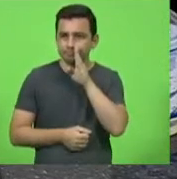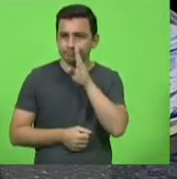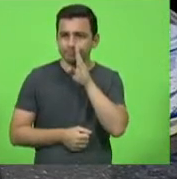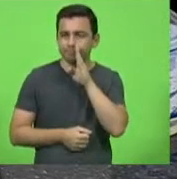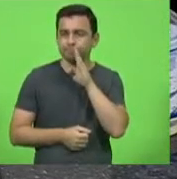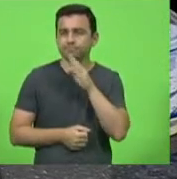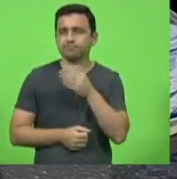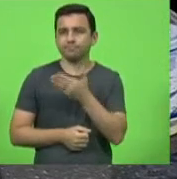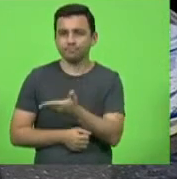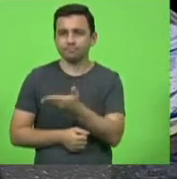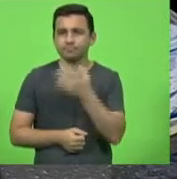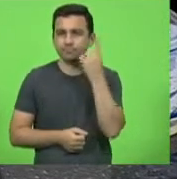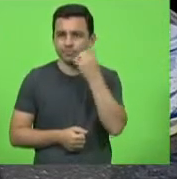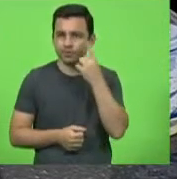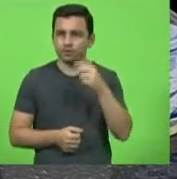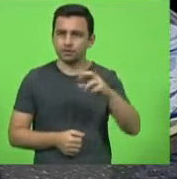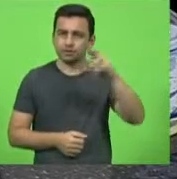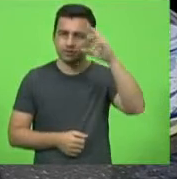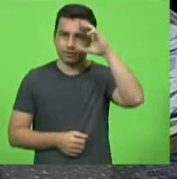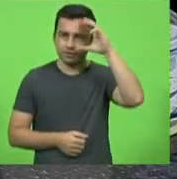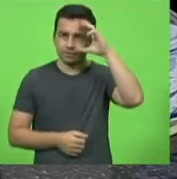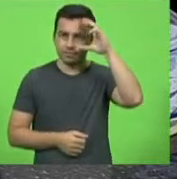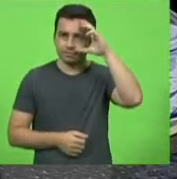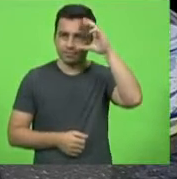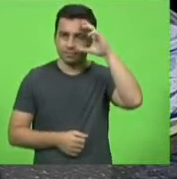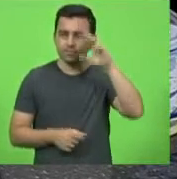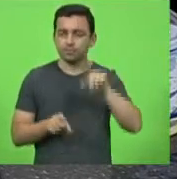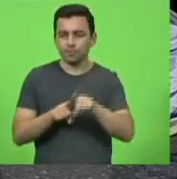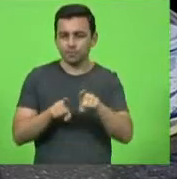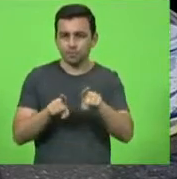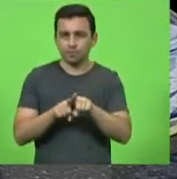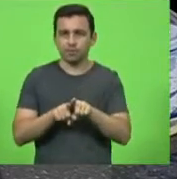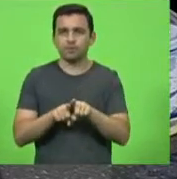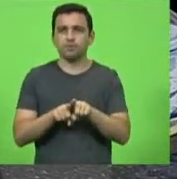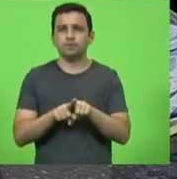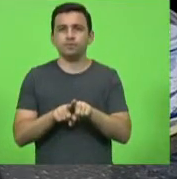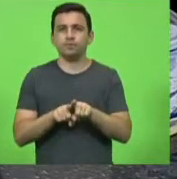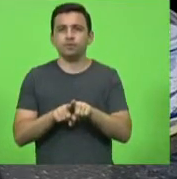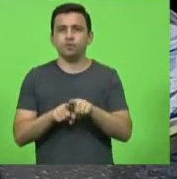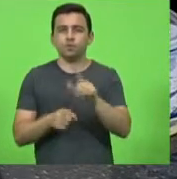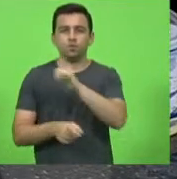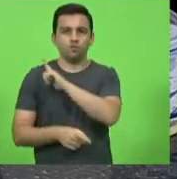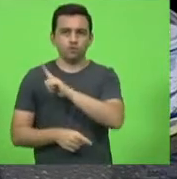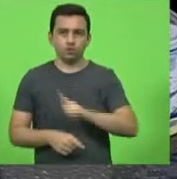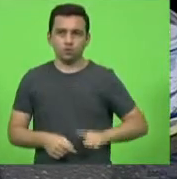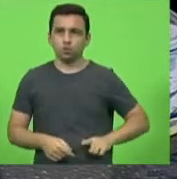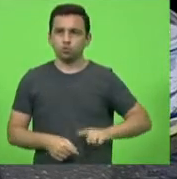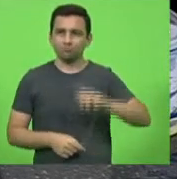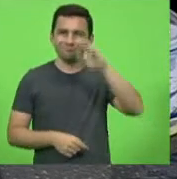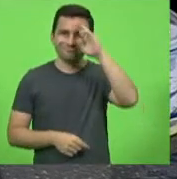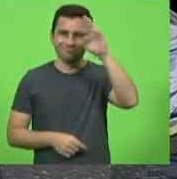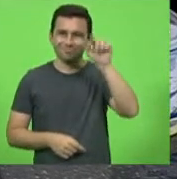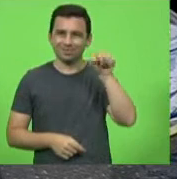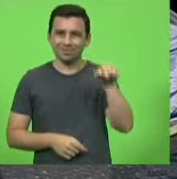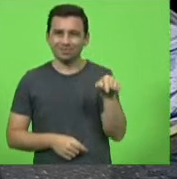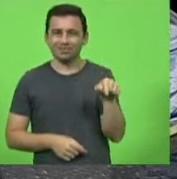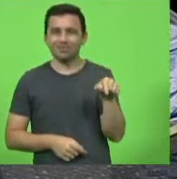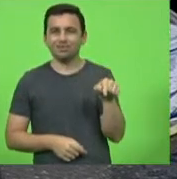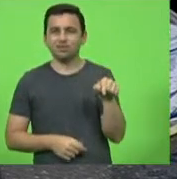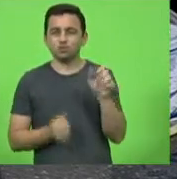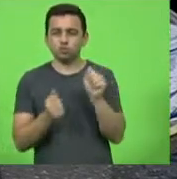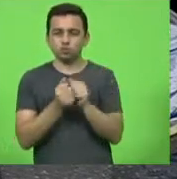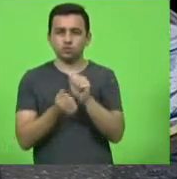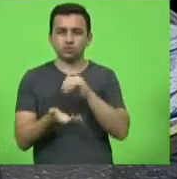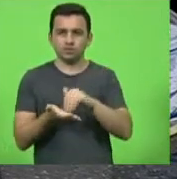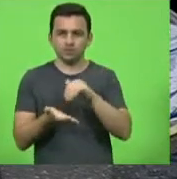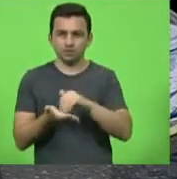deputado Alba quando o governador Carlos Moisés acompanhado pelo secretário